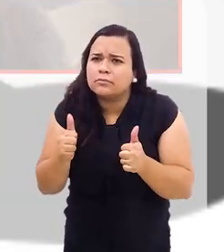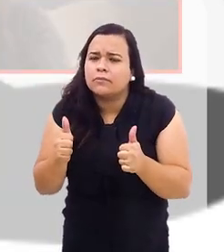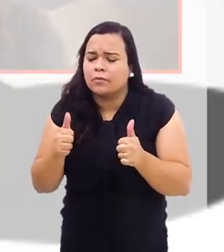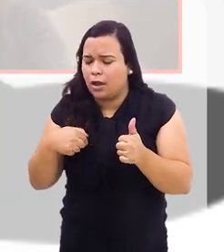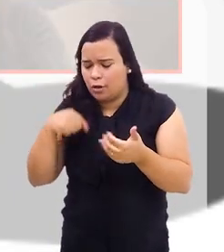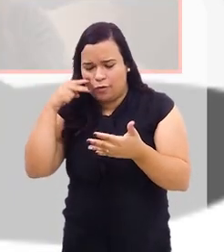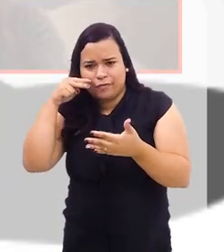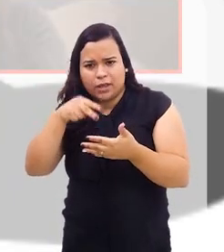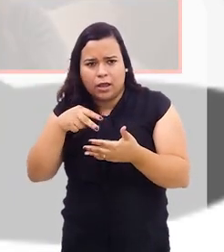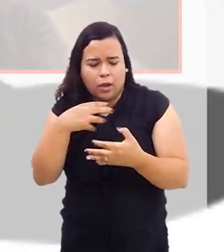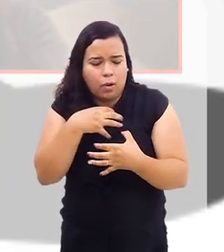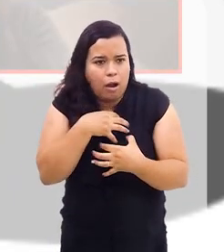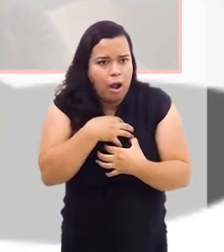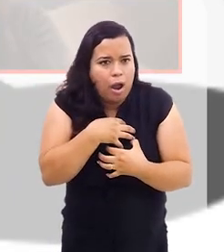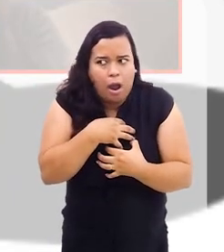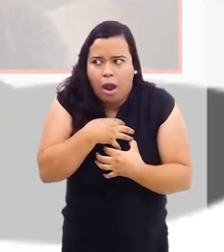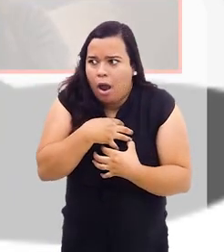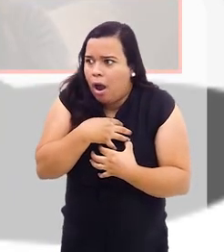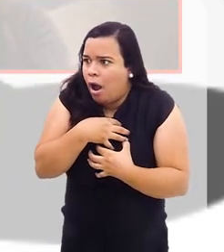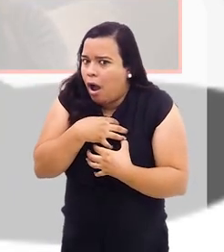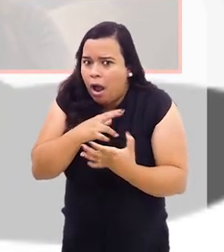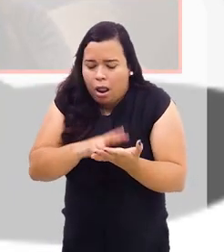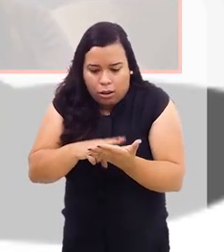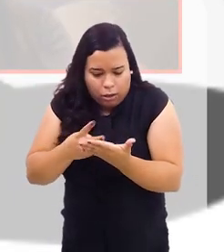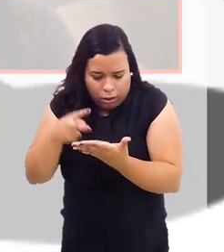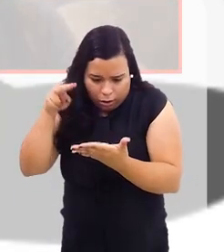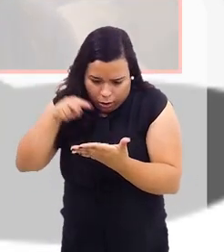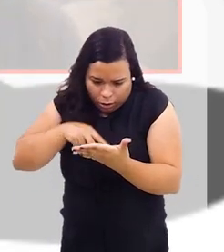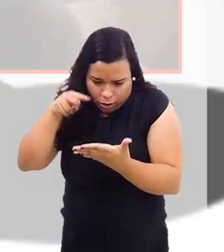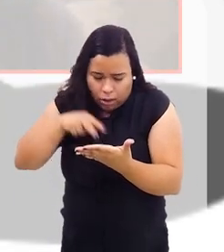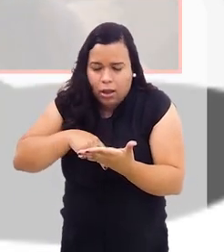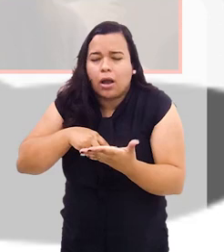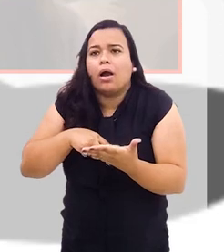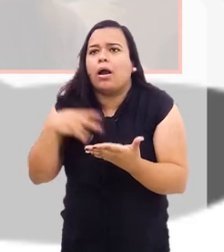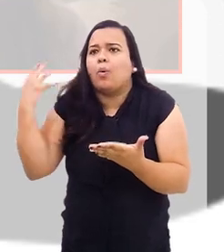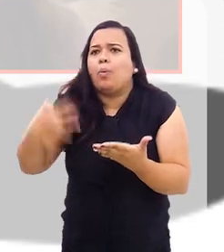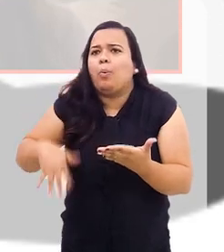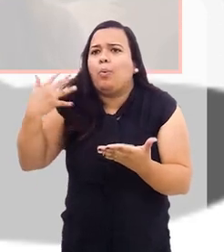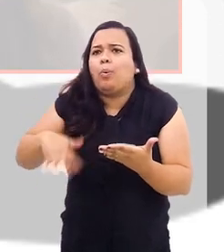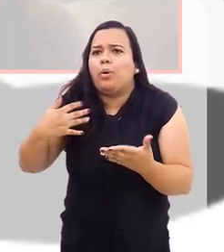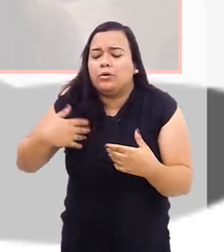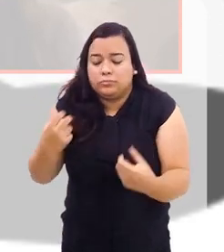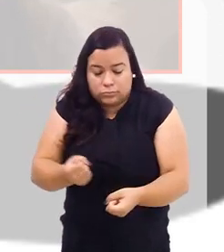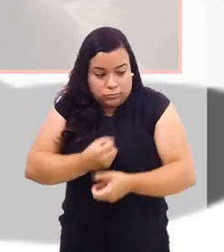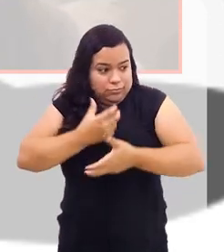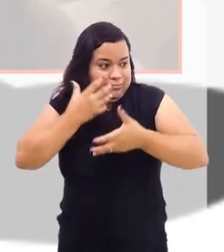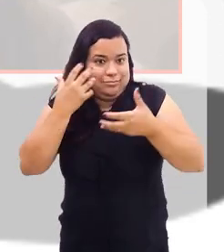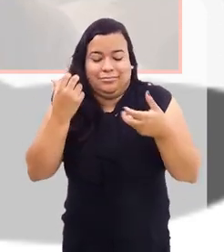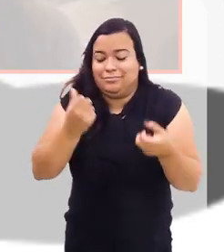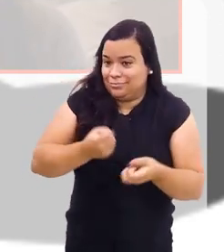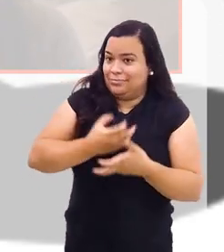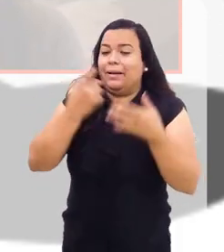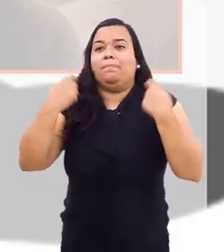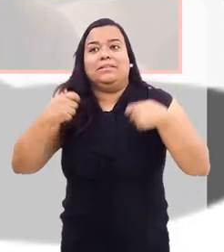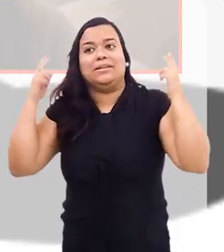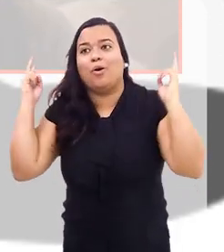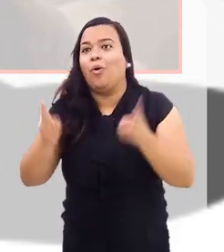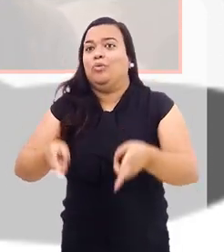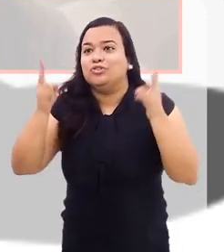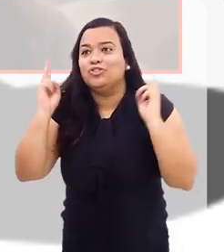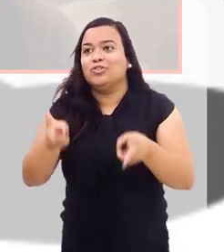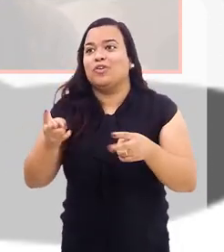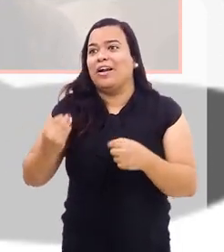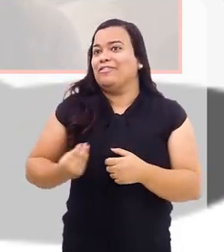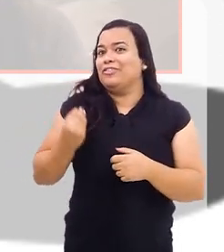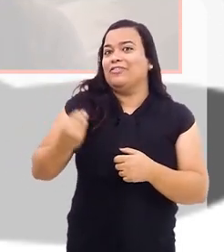aquela enxurrada de emoção que eu senti quando eu escrevi o livro, veio à tona. E eu falei, eu preciso continuar, eu